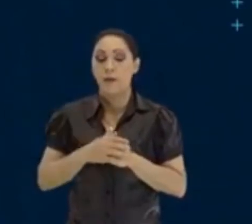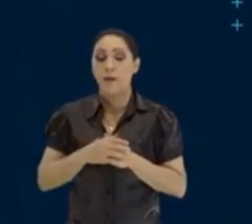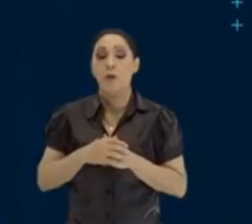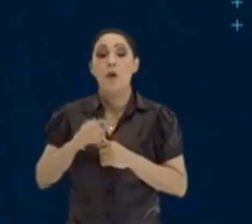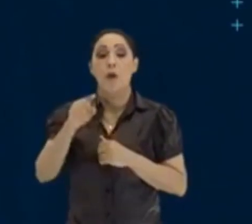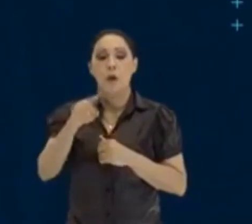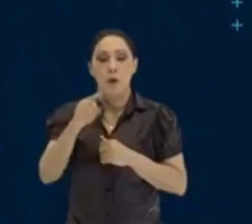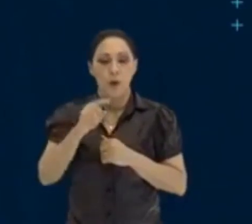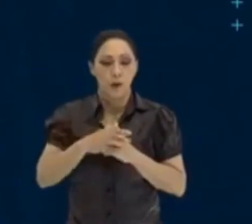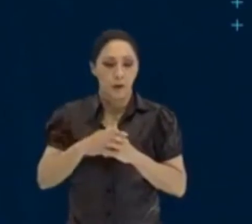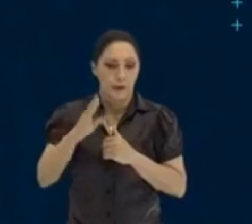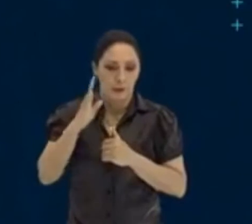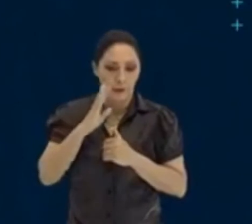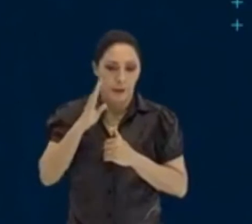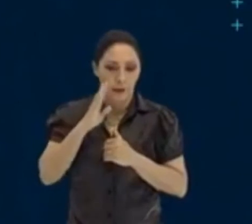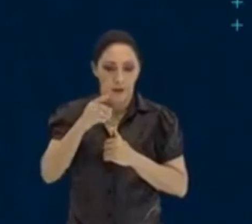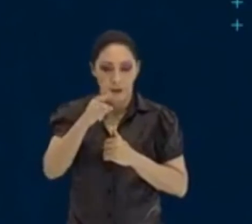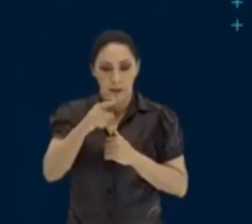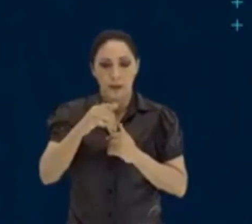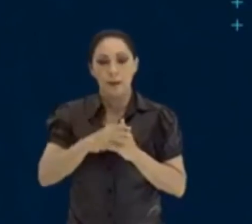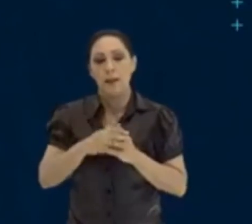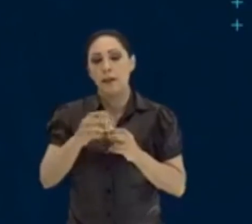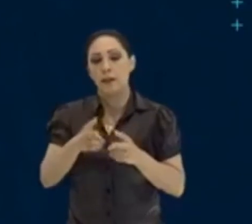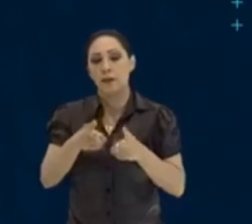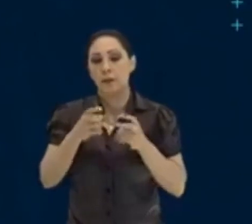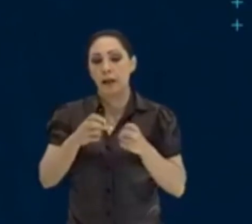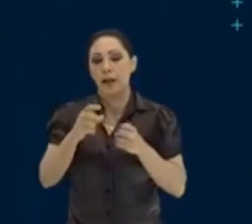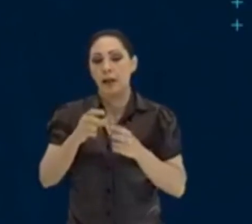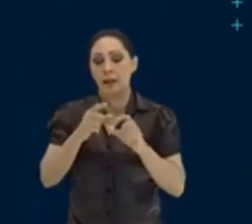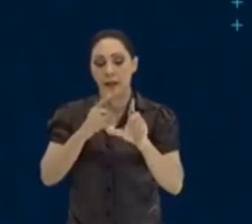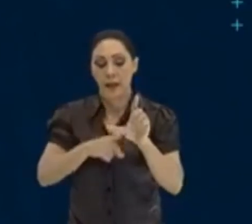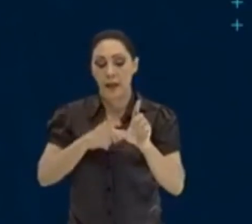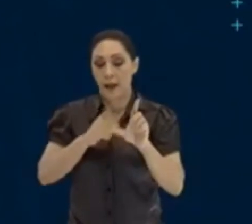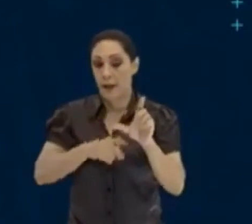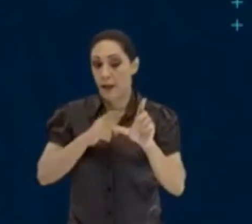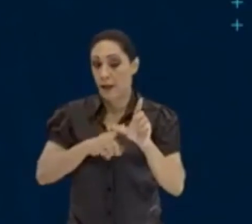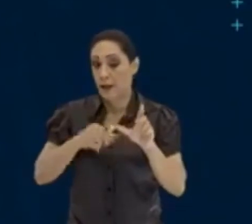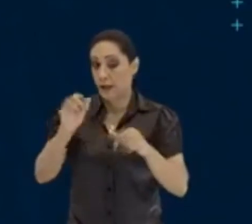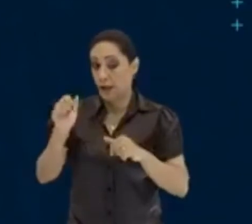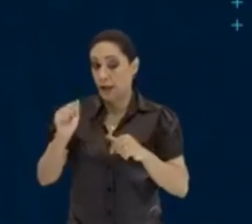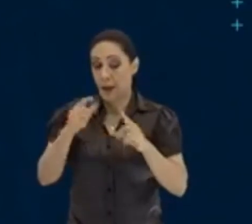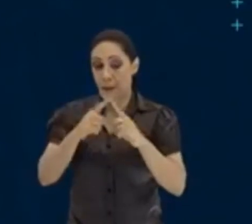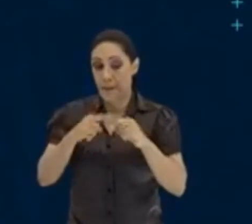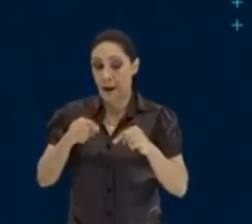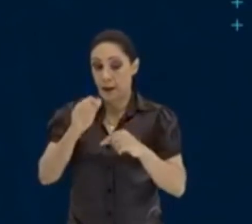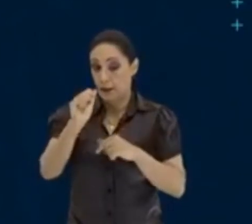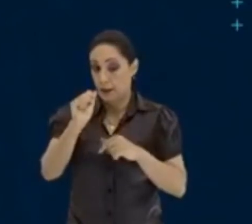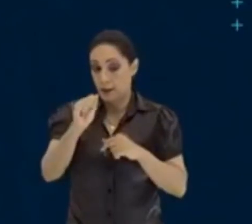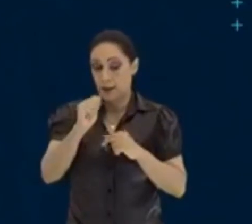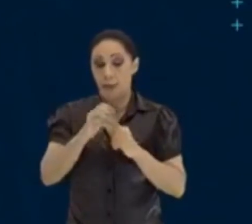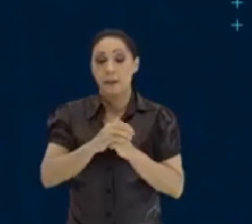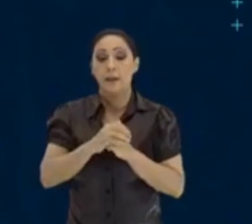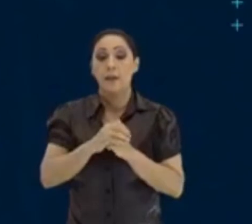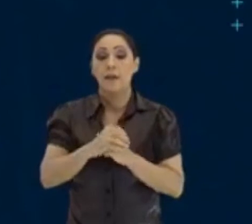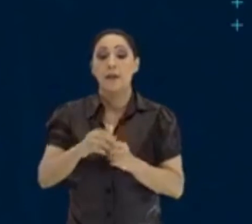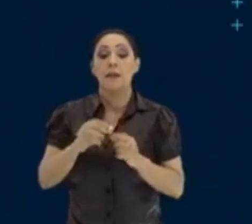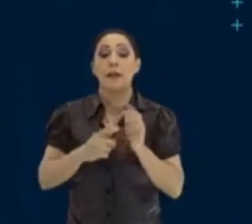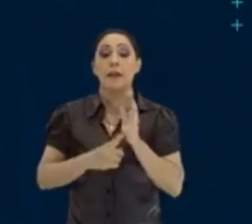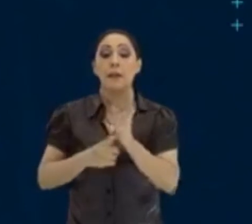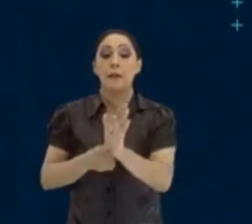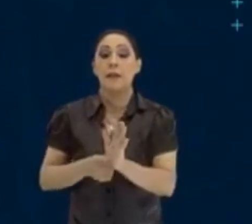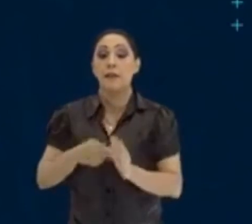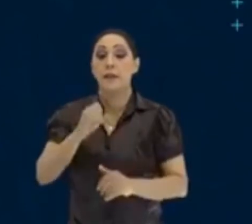malino contigo. Ele queria que tu marcasse a letra A. Mas essa letra A, no caso, está representando os juros.